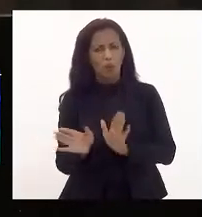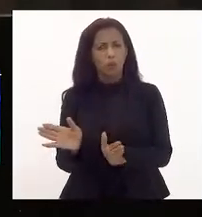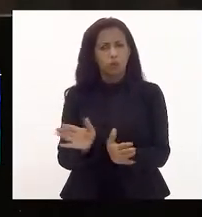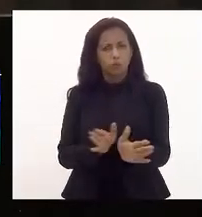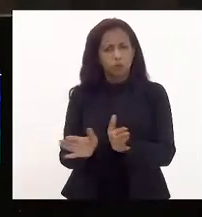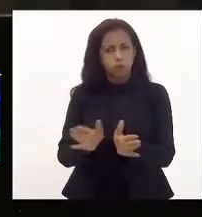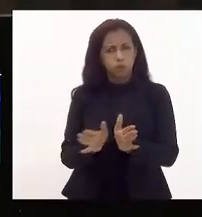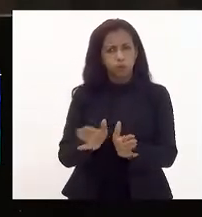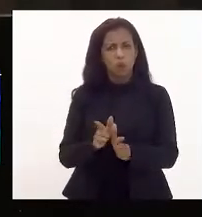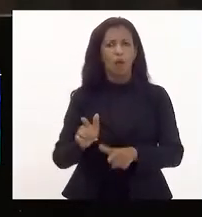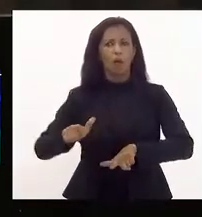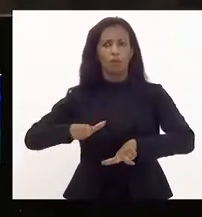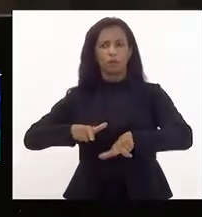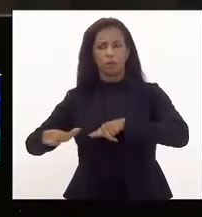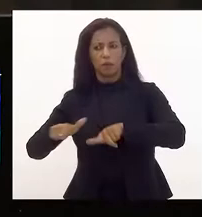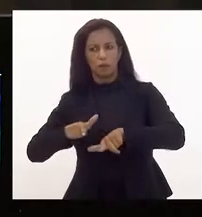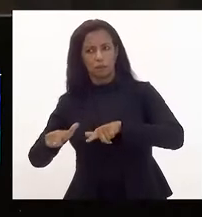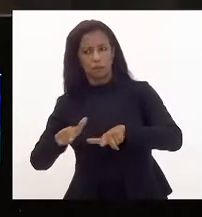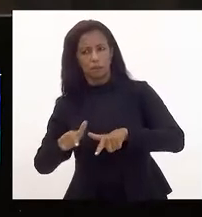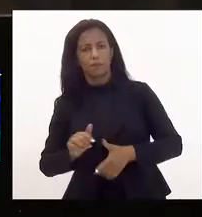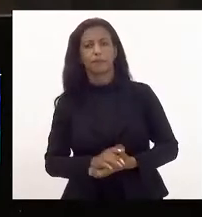à empregabilidade.